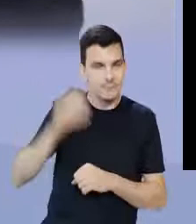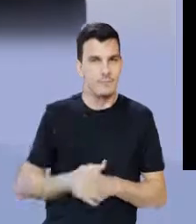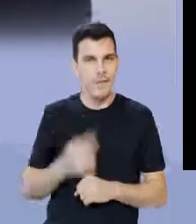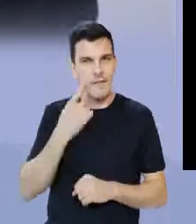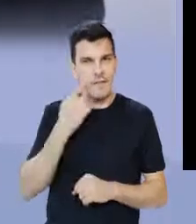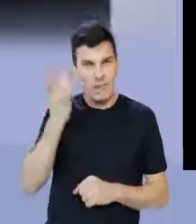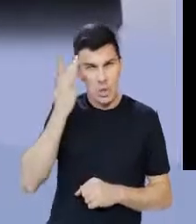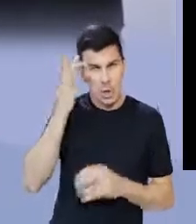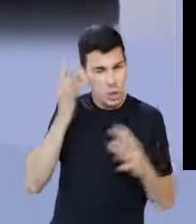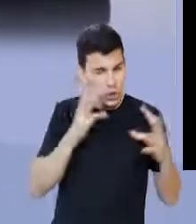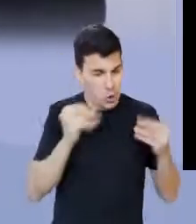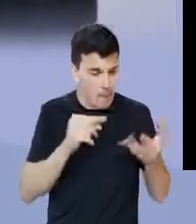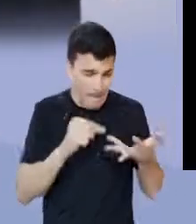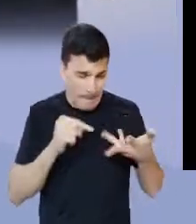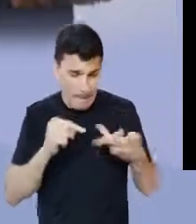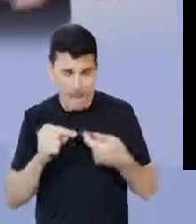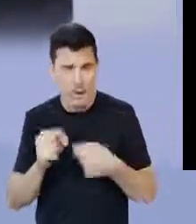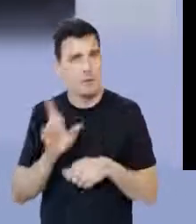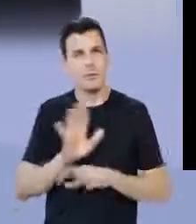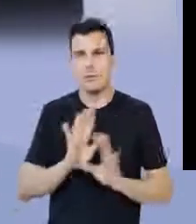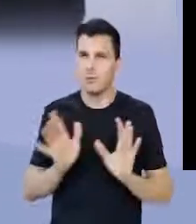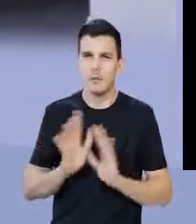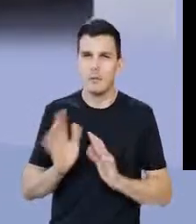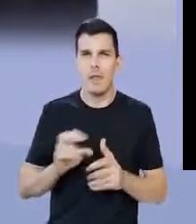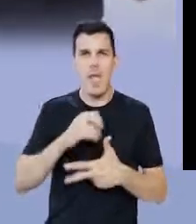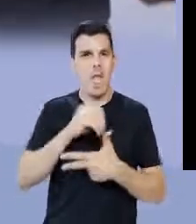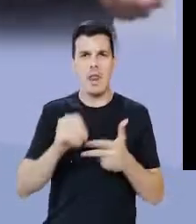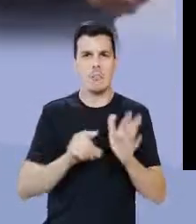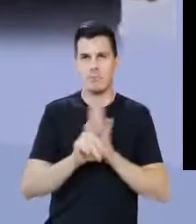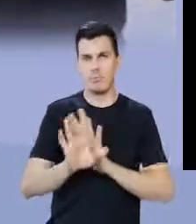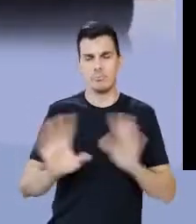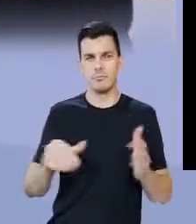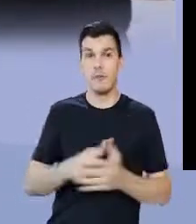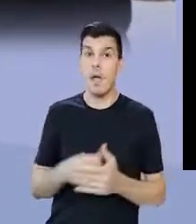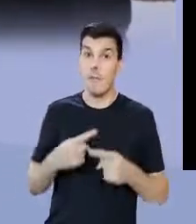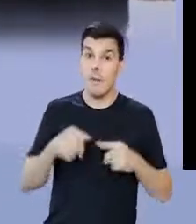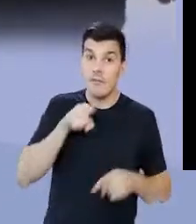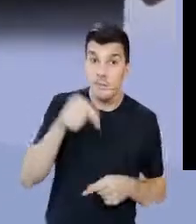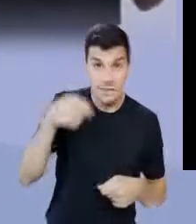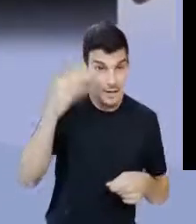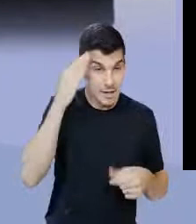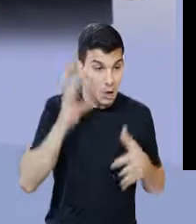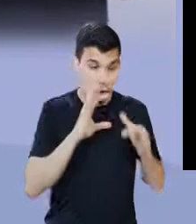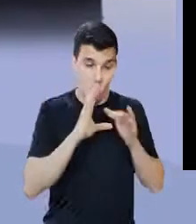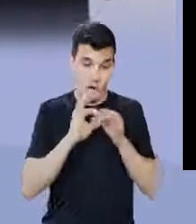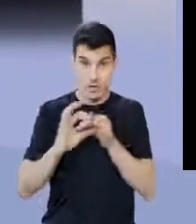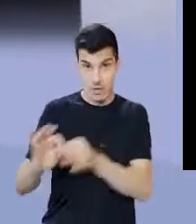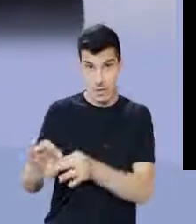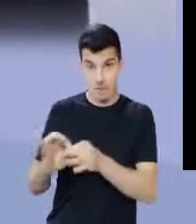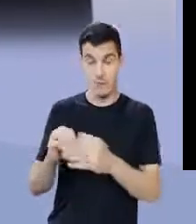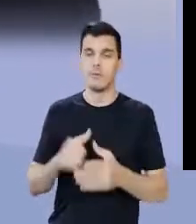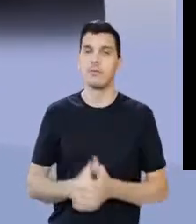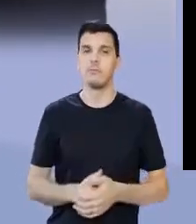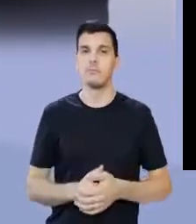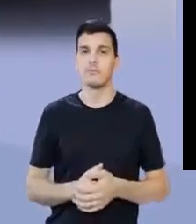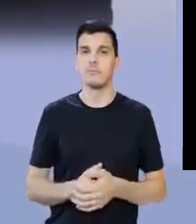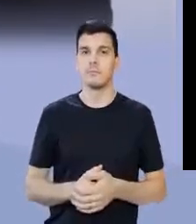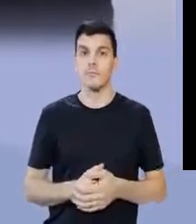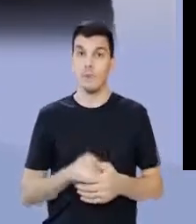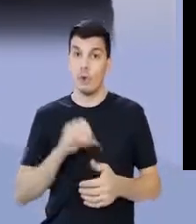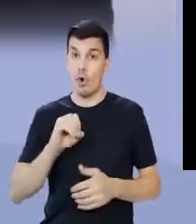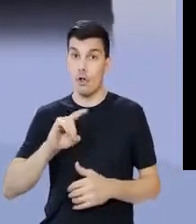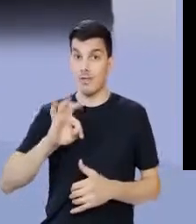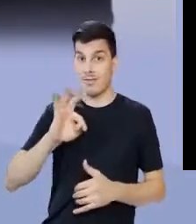Romano, você vai decorar todos os imperadores? Claro que não, nem o Elen que é isso de você, mas eu quero que você entenda que com a ascensão